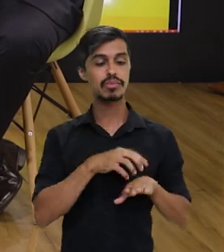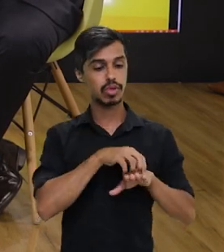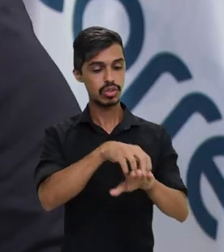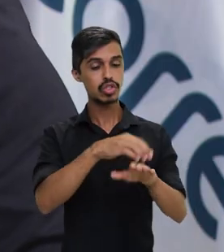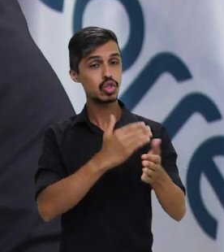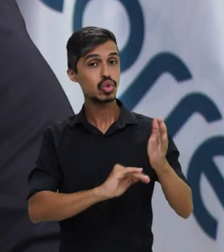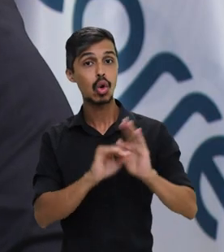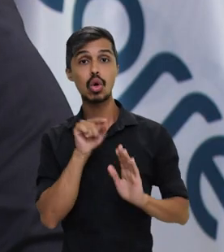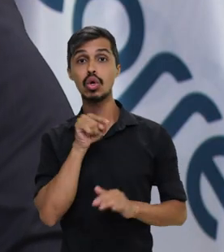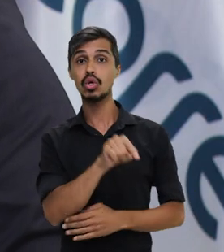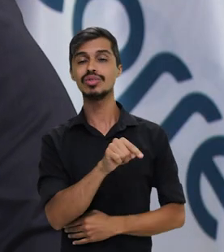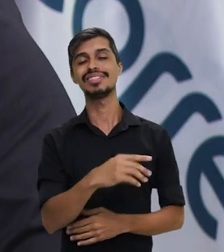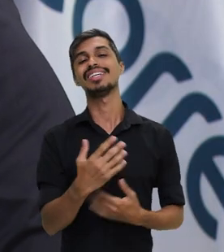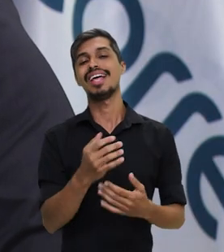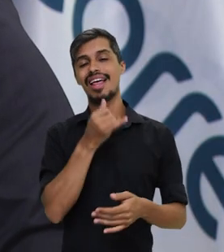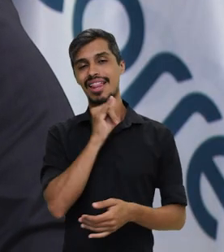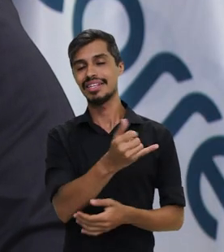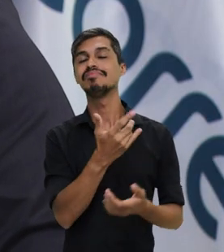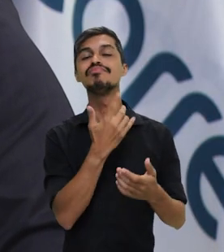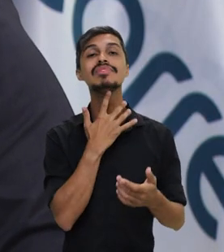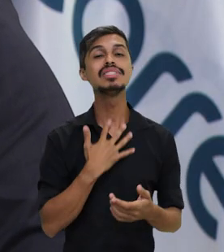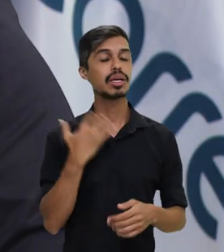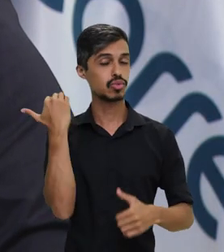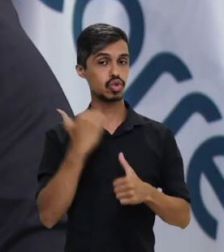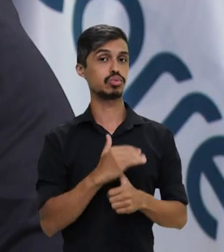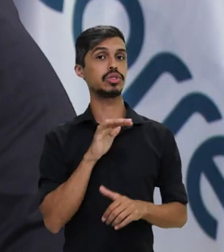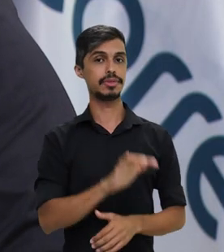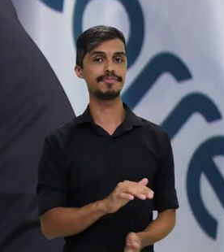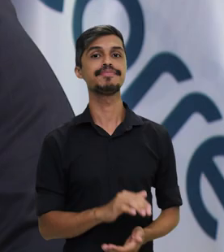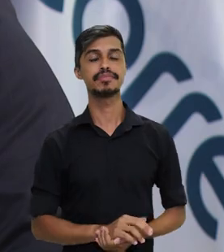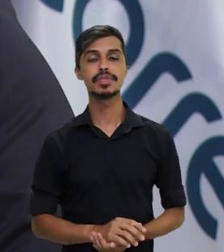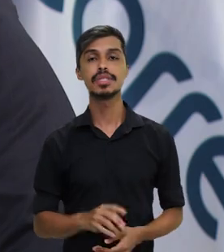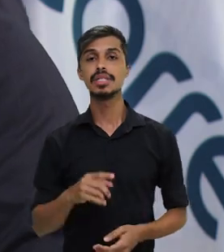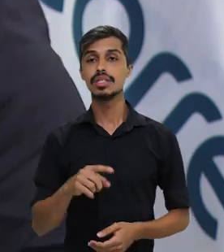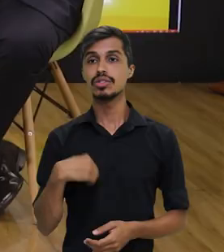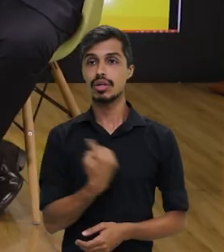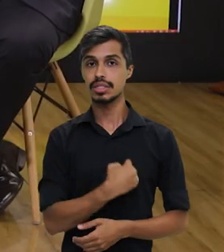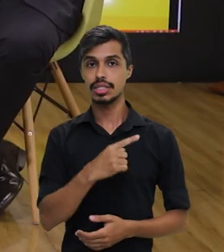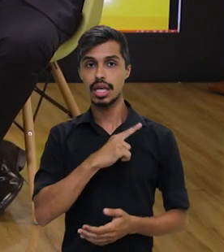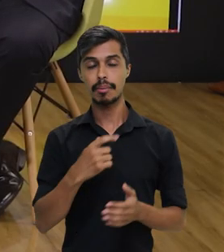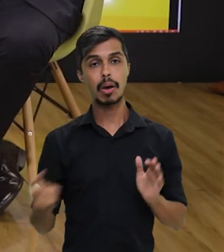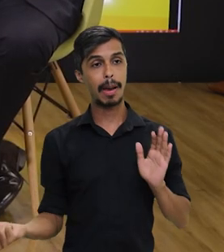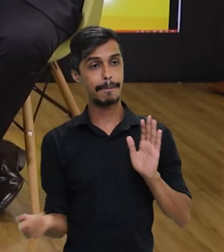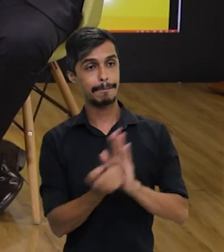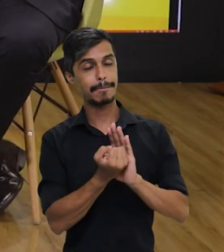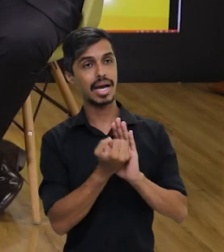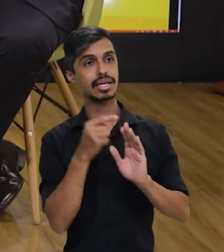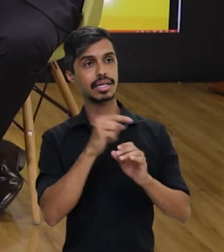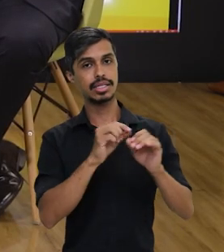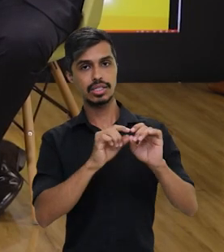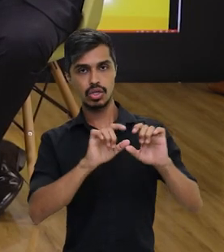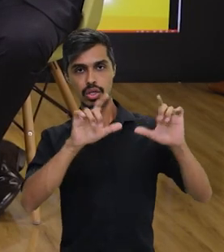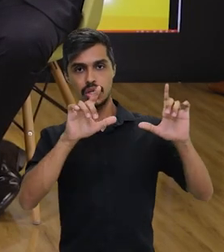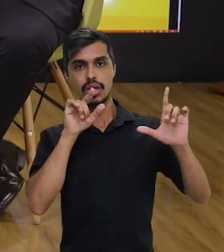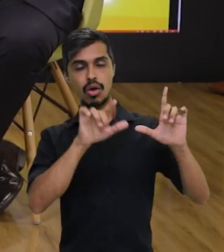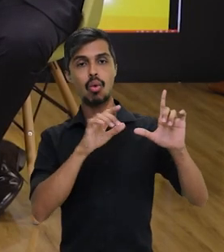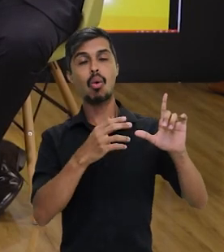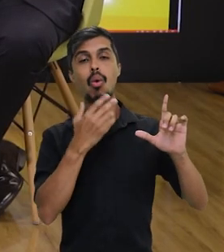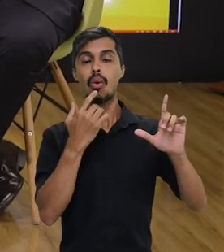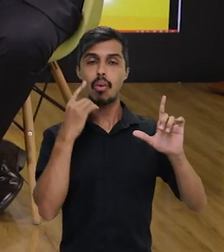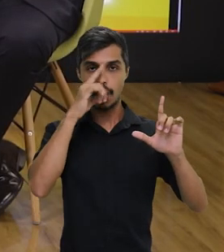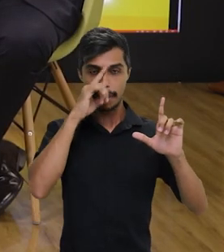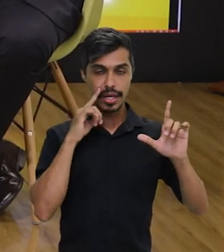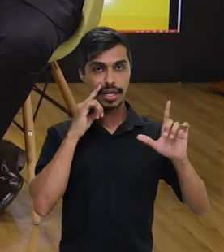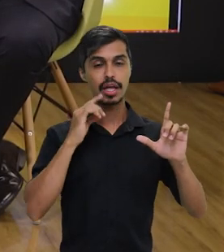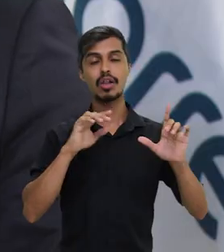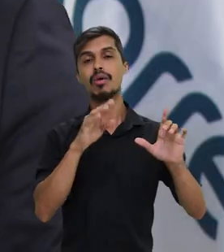frota por uma frota elétrica. Então, aqui nós temos no nosso símbolo o verde, o amarelo,